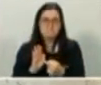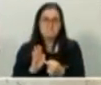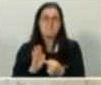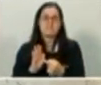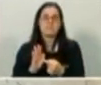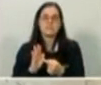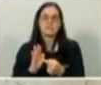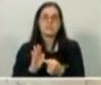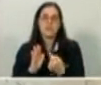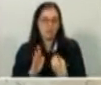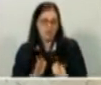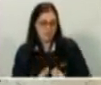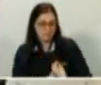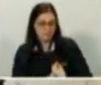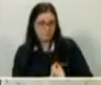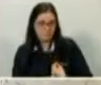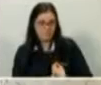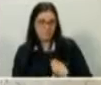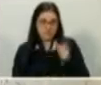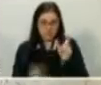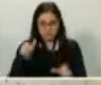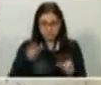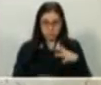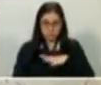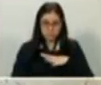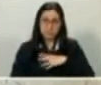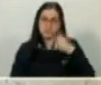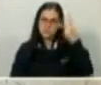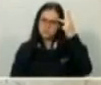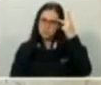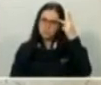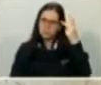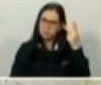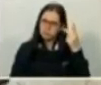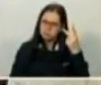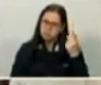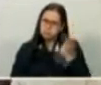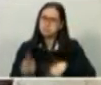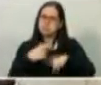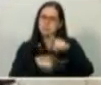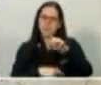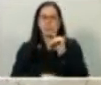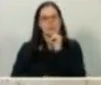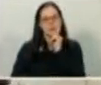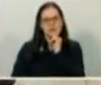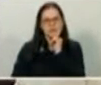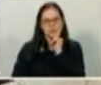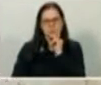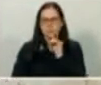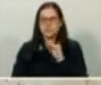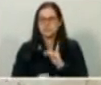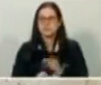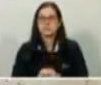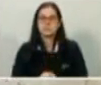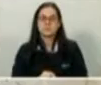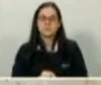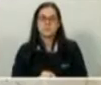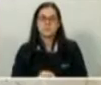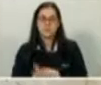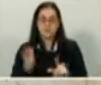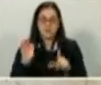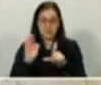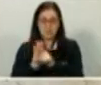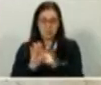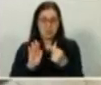bastante a vida da cidade de São Paulo. Eu posso dar aqui três ou quatro exemplos. Por exemplo, a lei